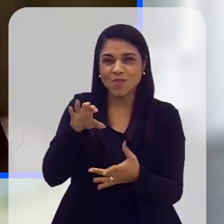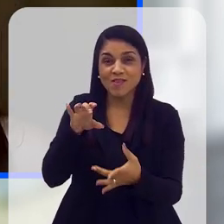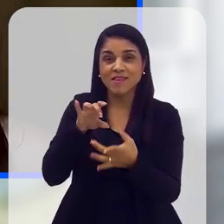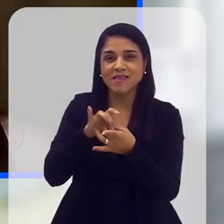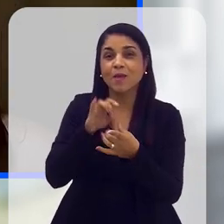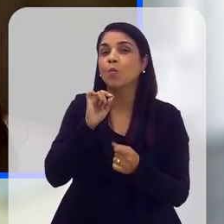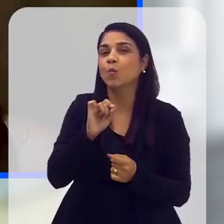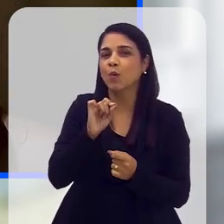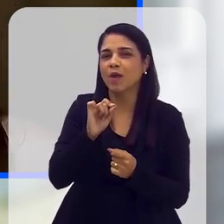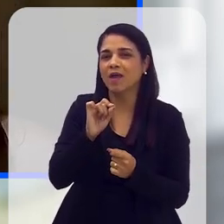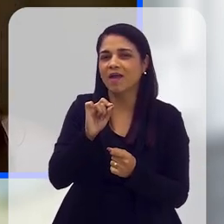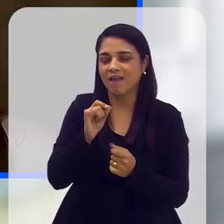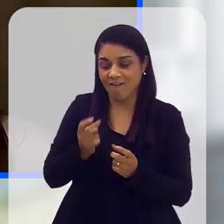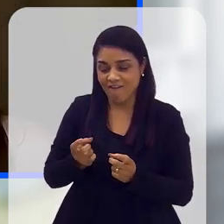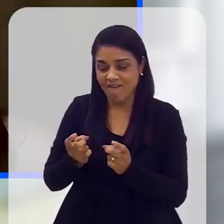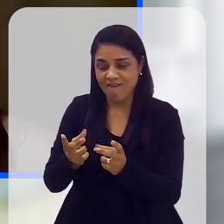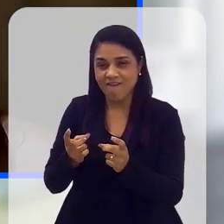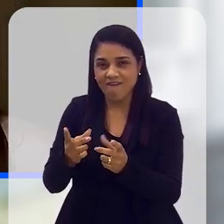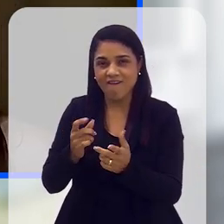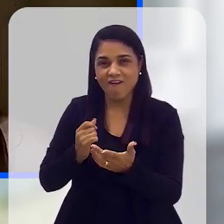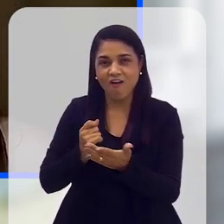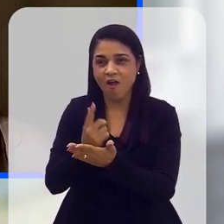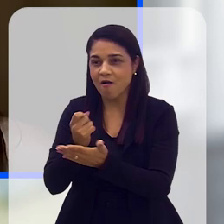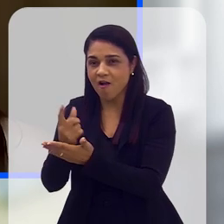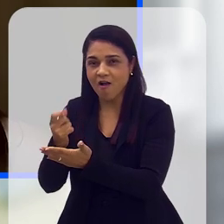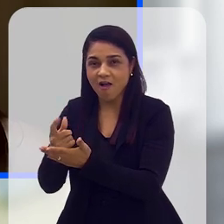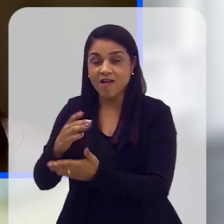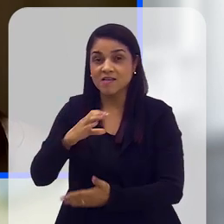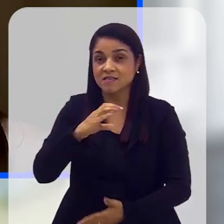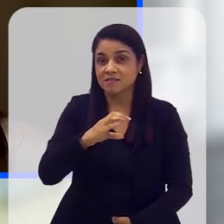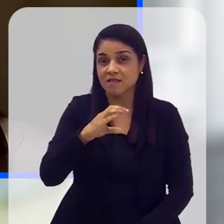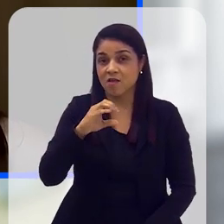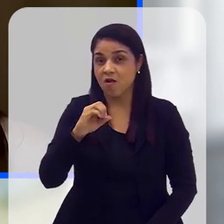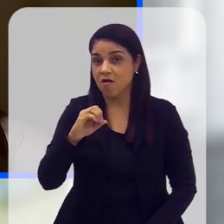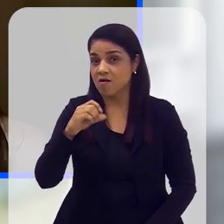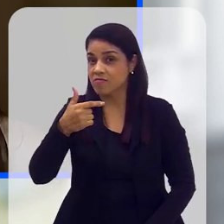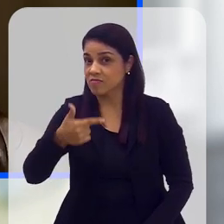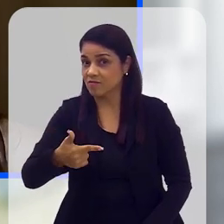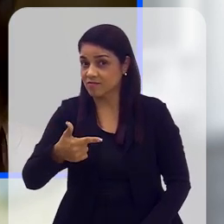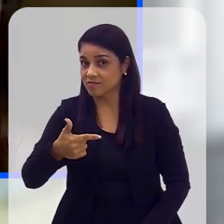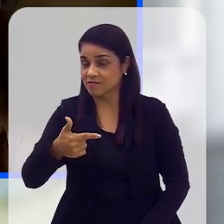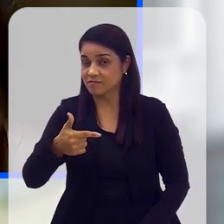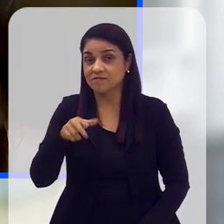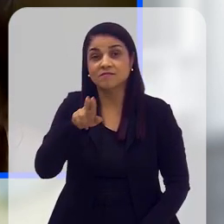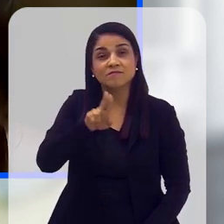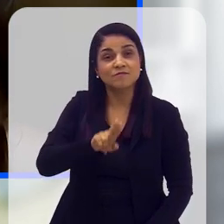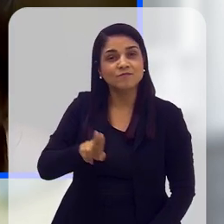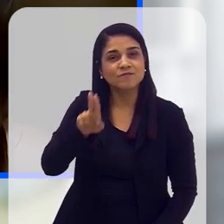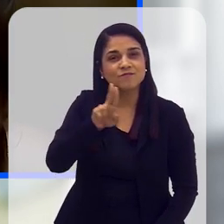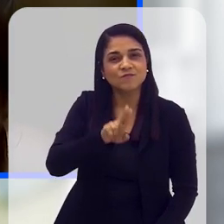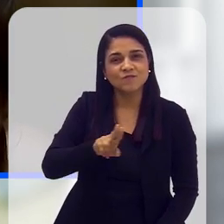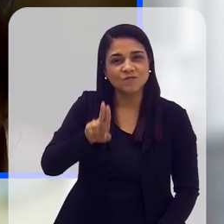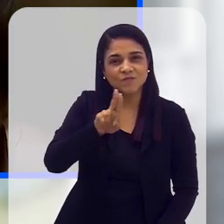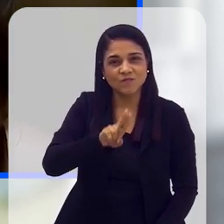está muito mais ligado ao consumo e à produção de CO2, ao uso de